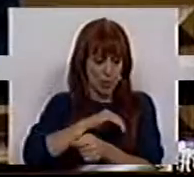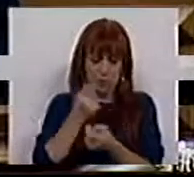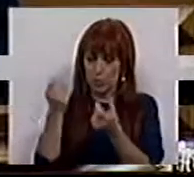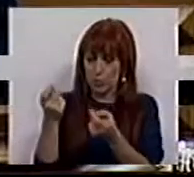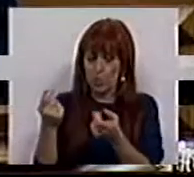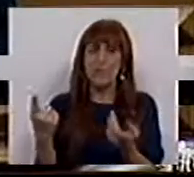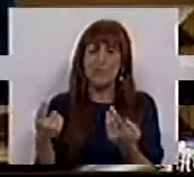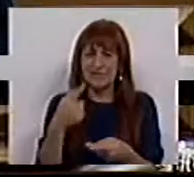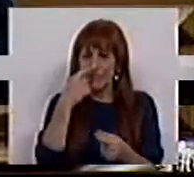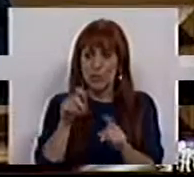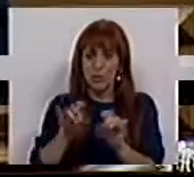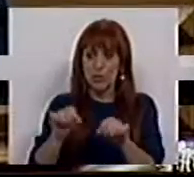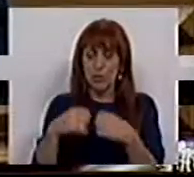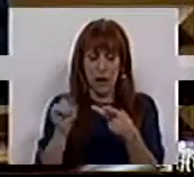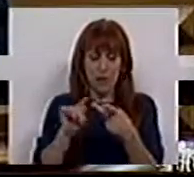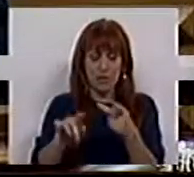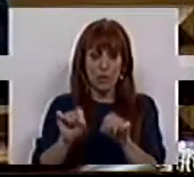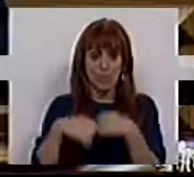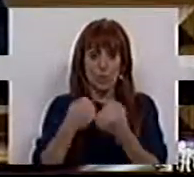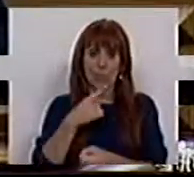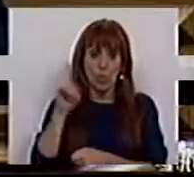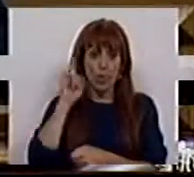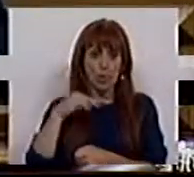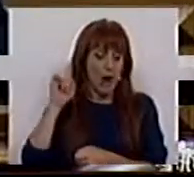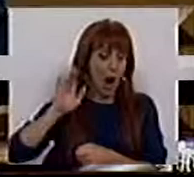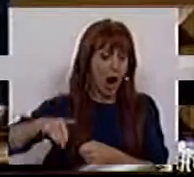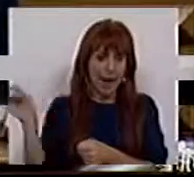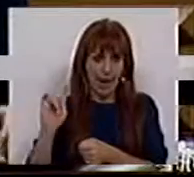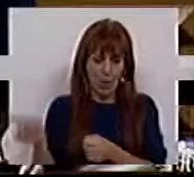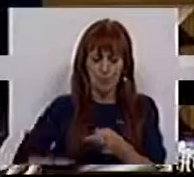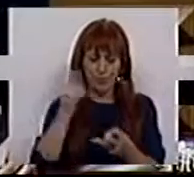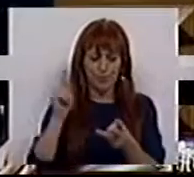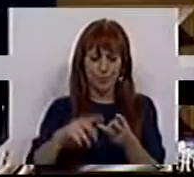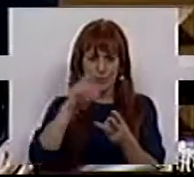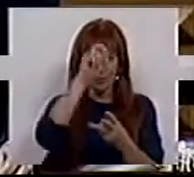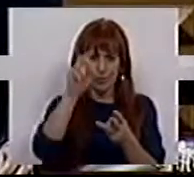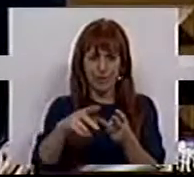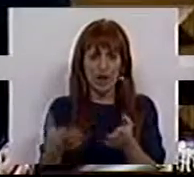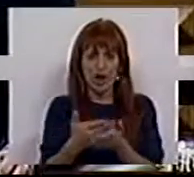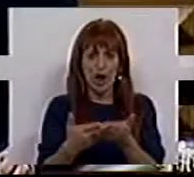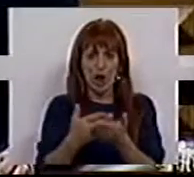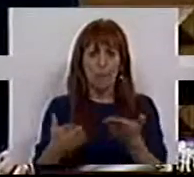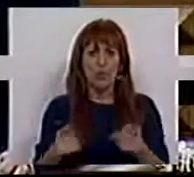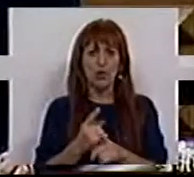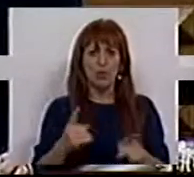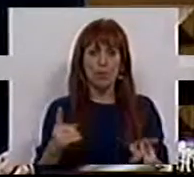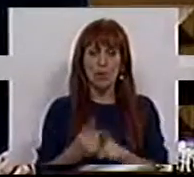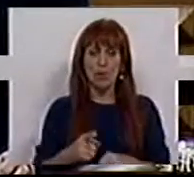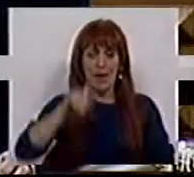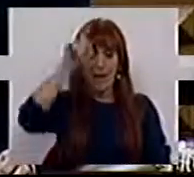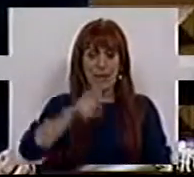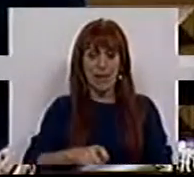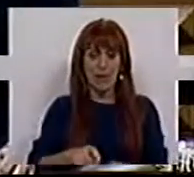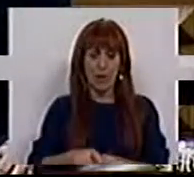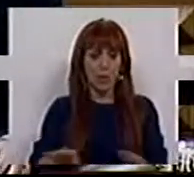de facto, há aqui um aspecto social importantíssimo que não deve ser desvalorizado. Um terceiro aspecto económico, porque cada dia